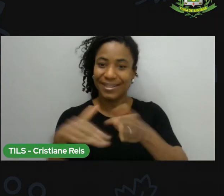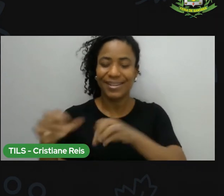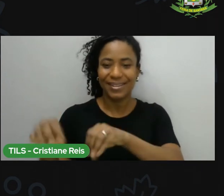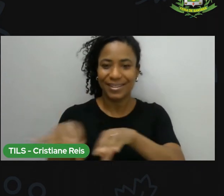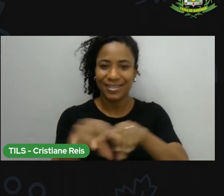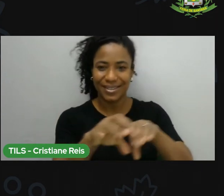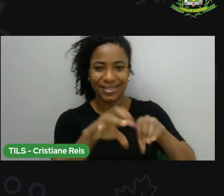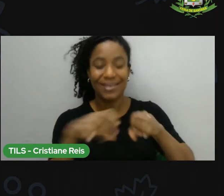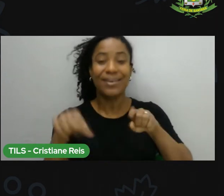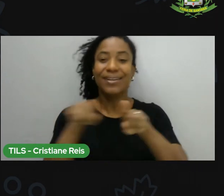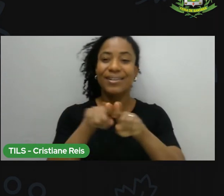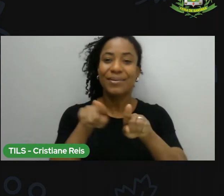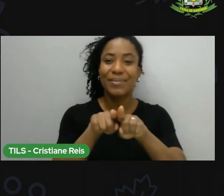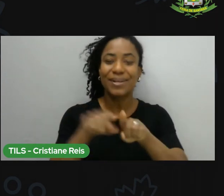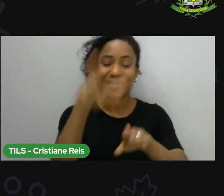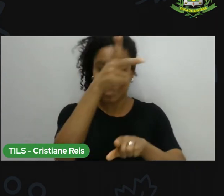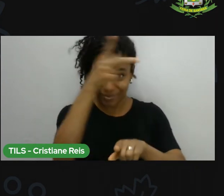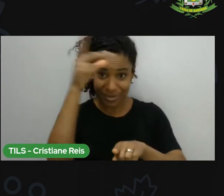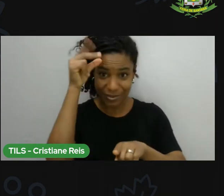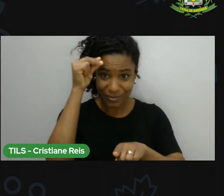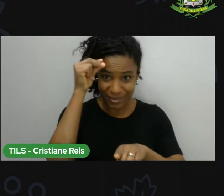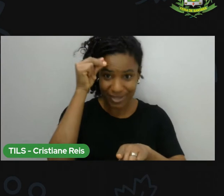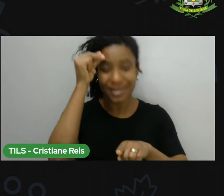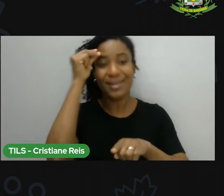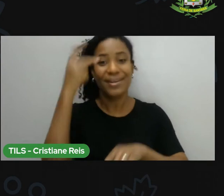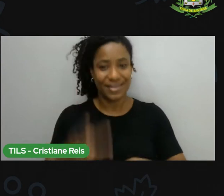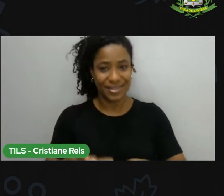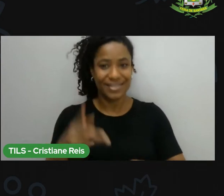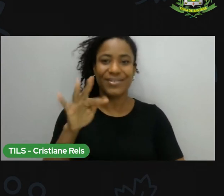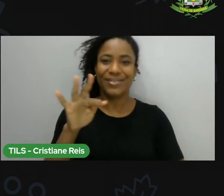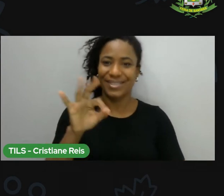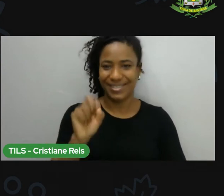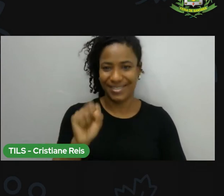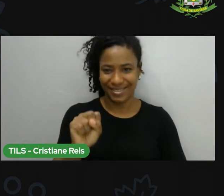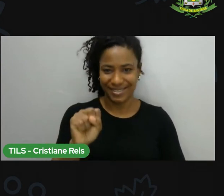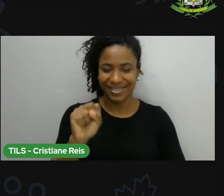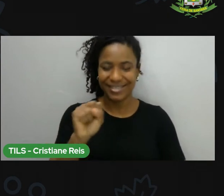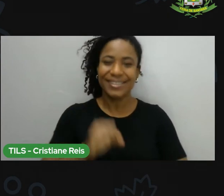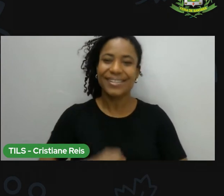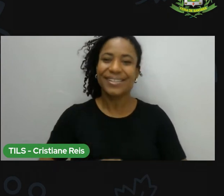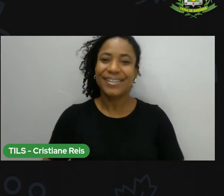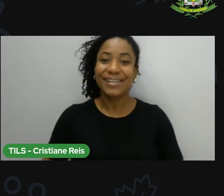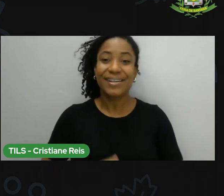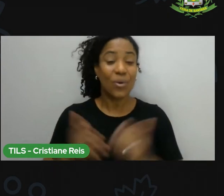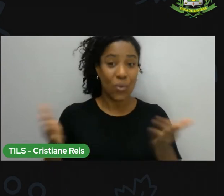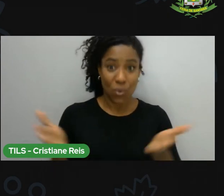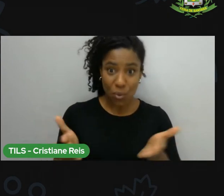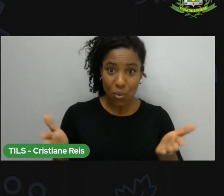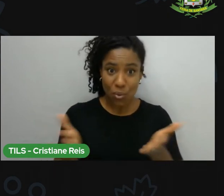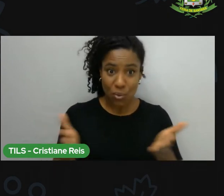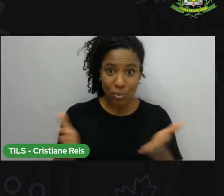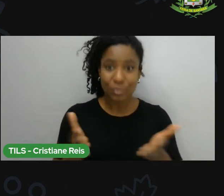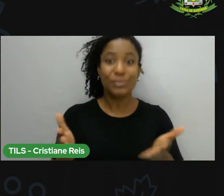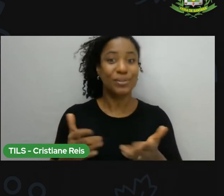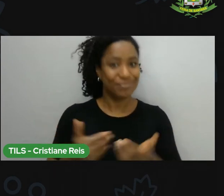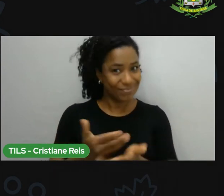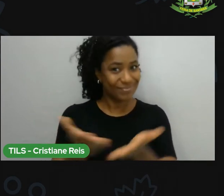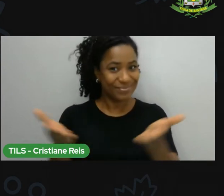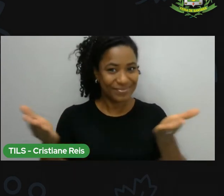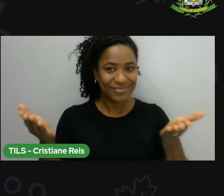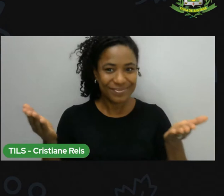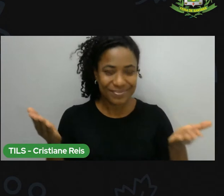Prefeitura Municipal de Feira de Santana. Então, vamos hoje juntos, caminhar,